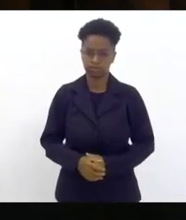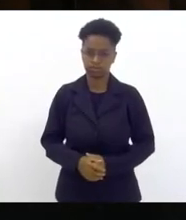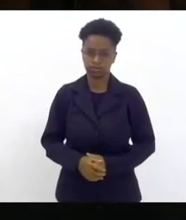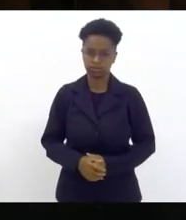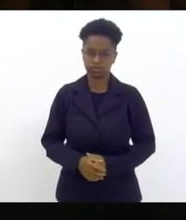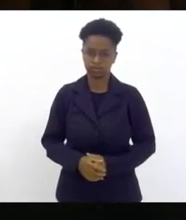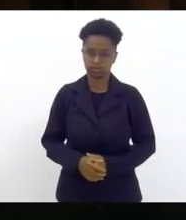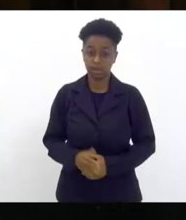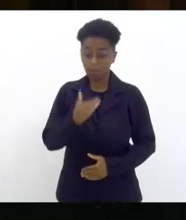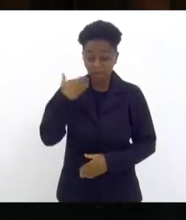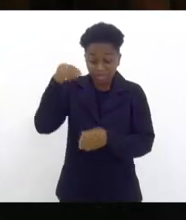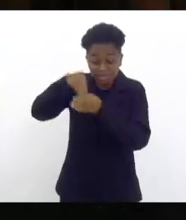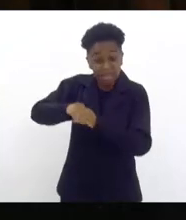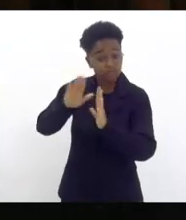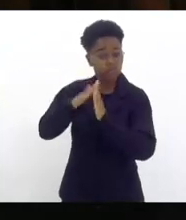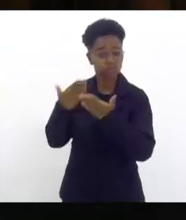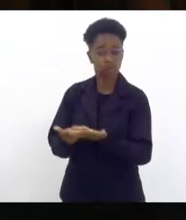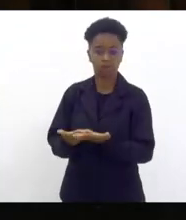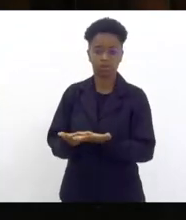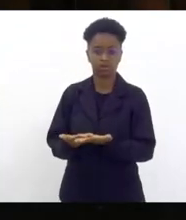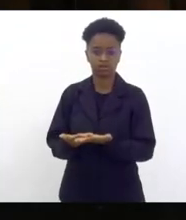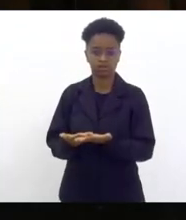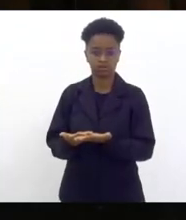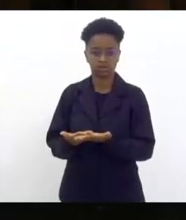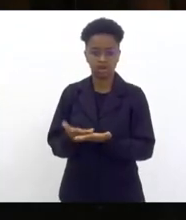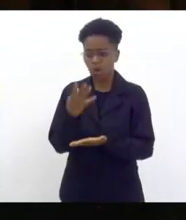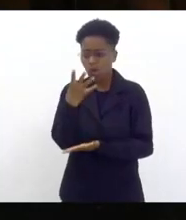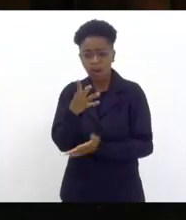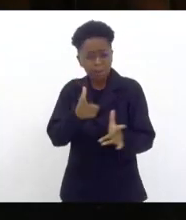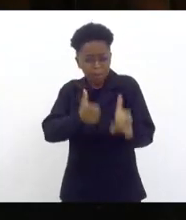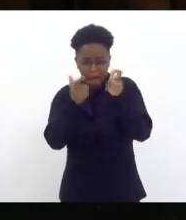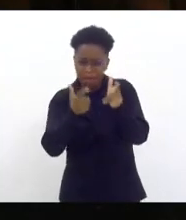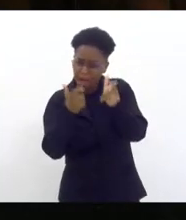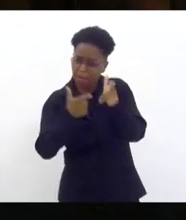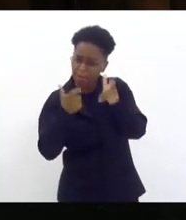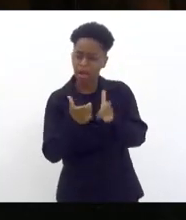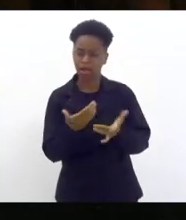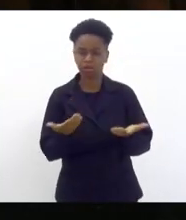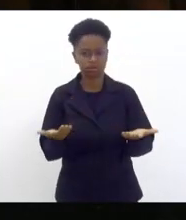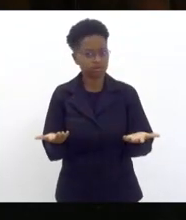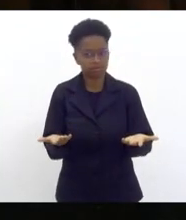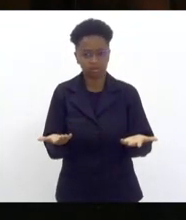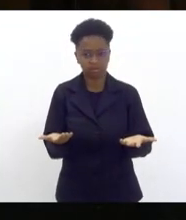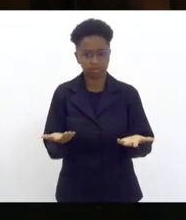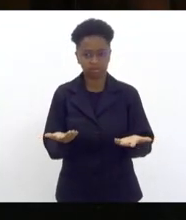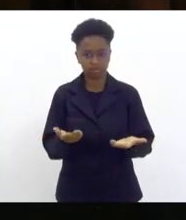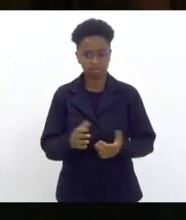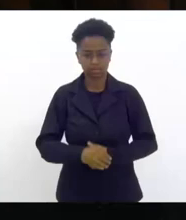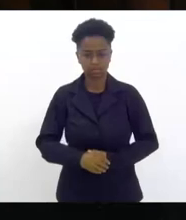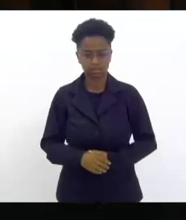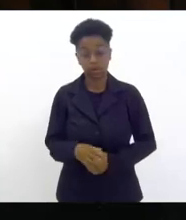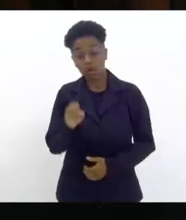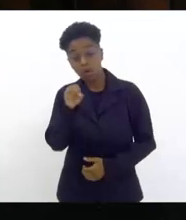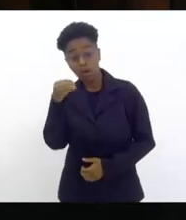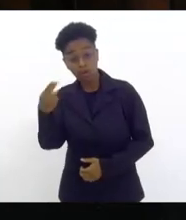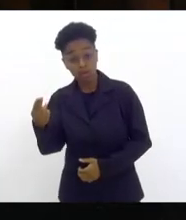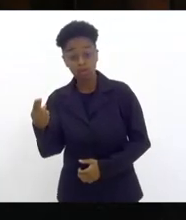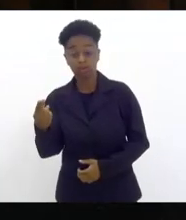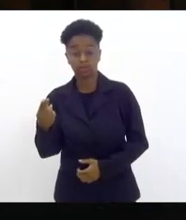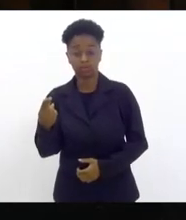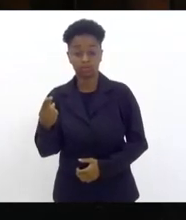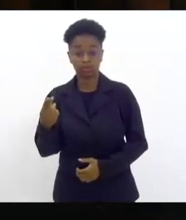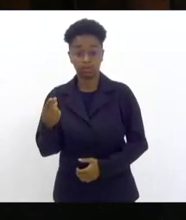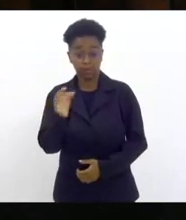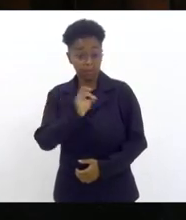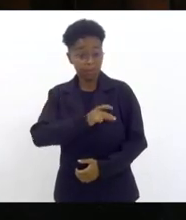morta dentro do CIEP com 4 tiros pelo menos ou então ter